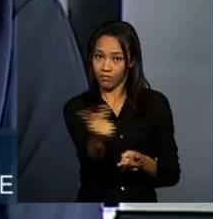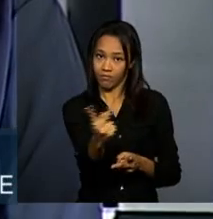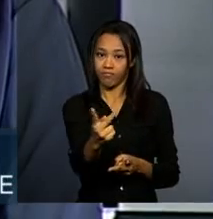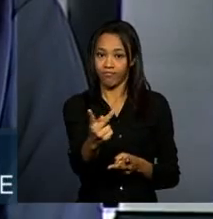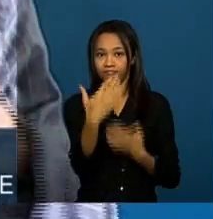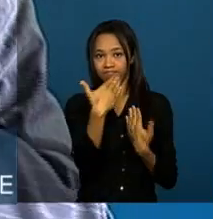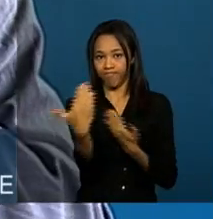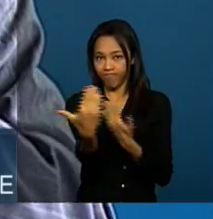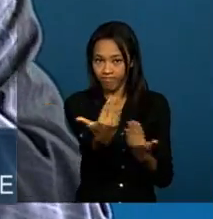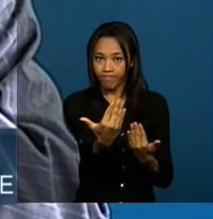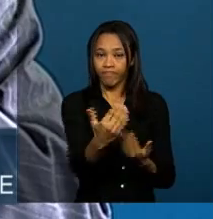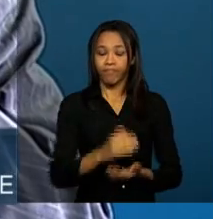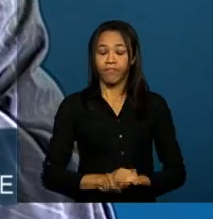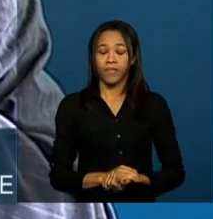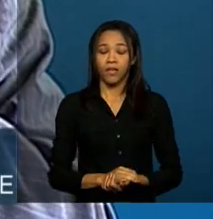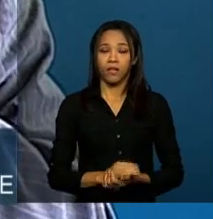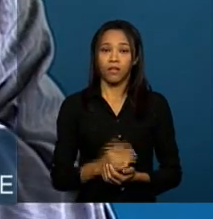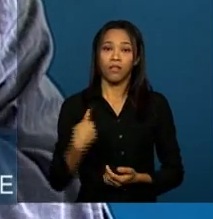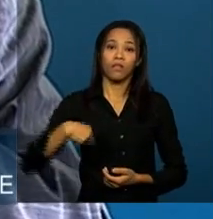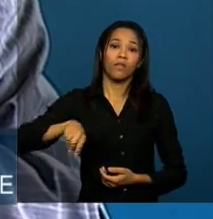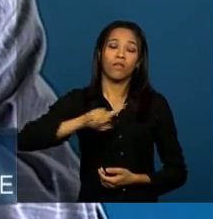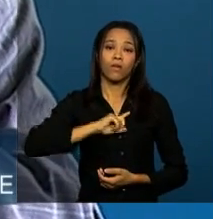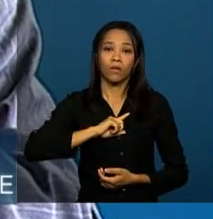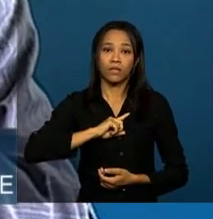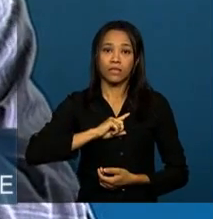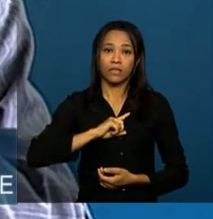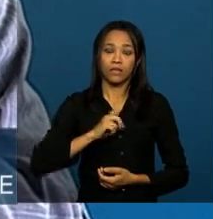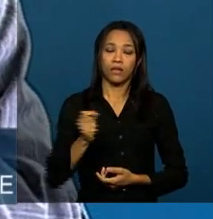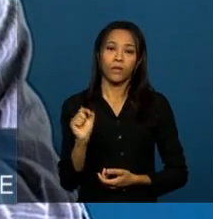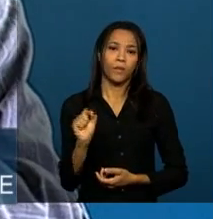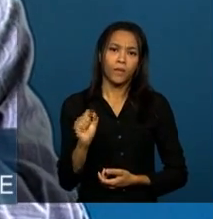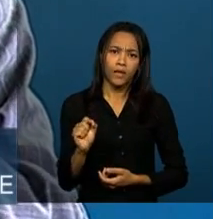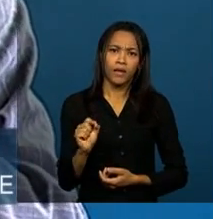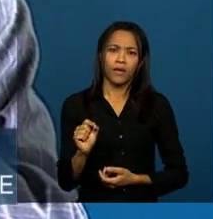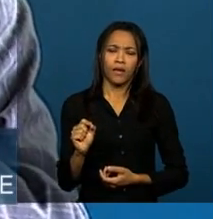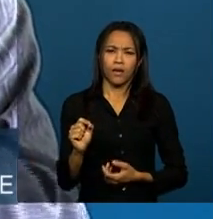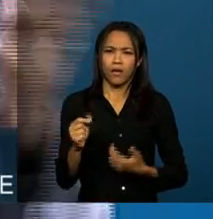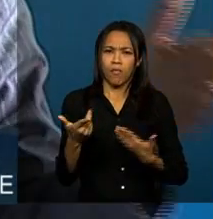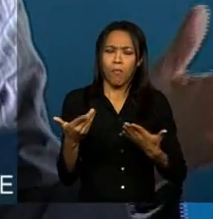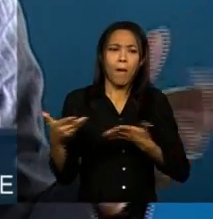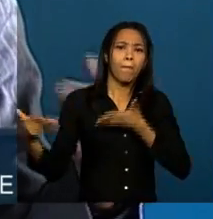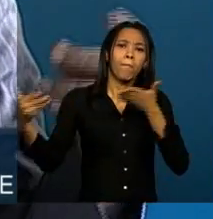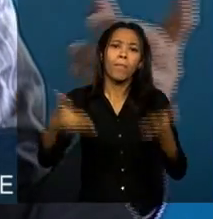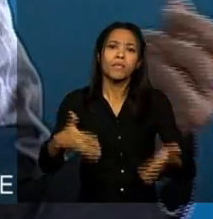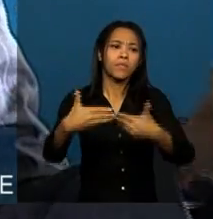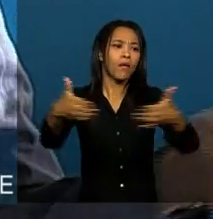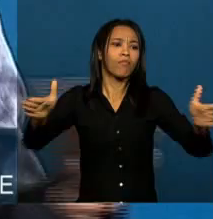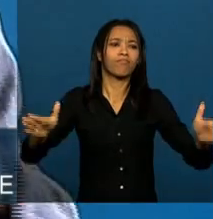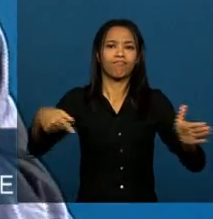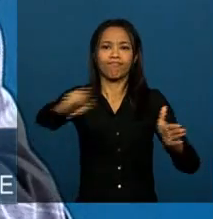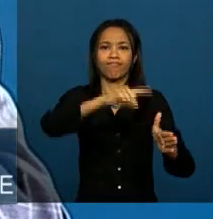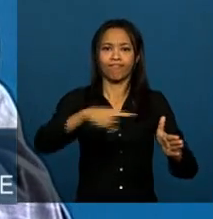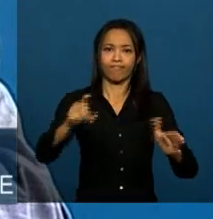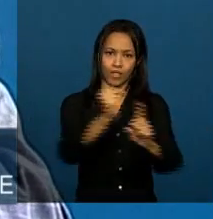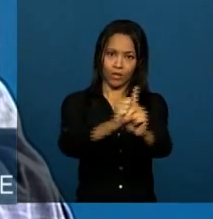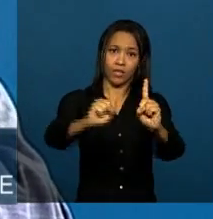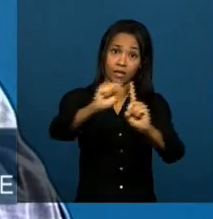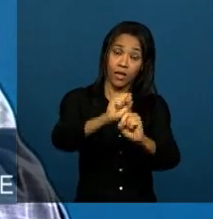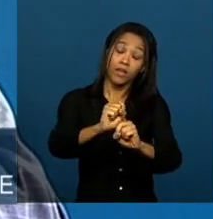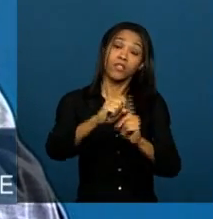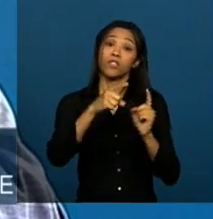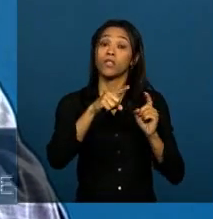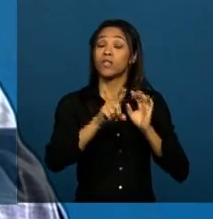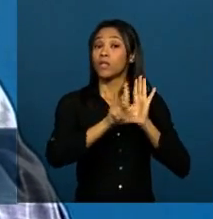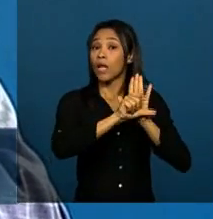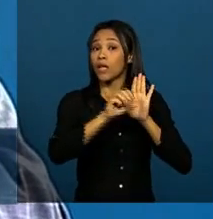Nós estamos aqui diante da possibilidade de participação ampla da sociedade no caso do marco civil